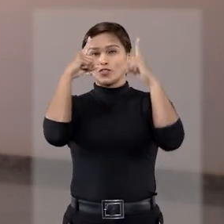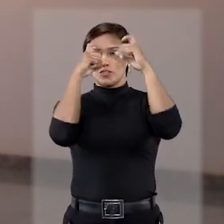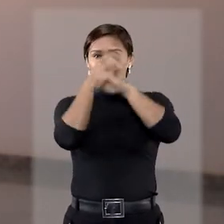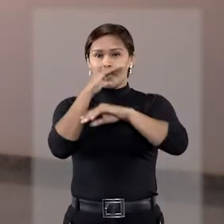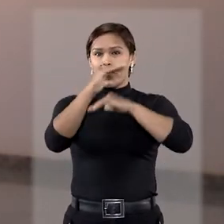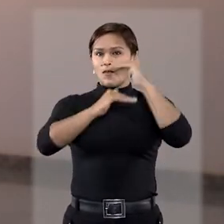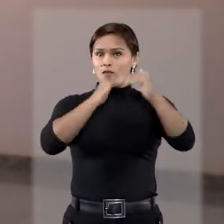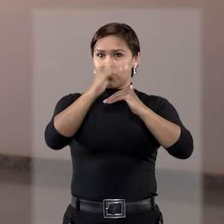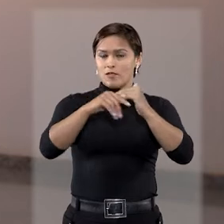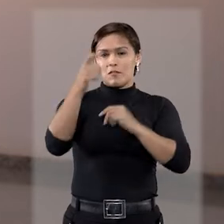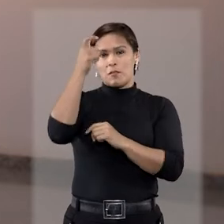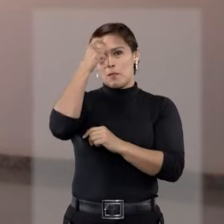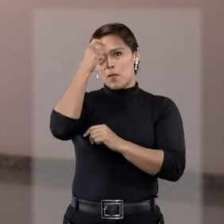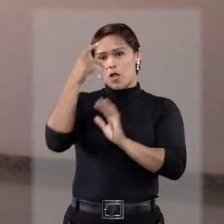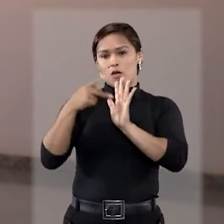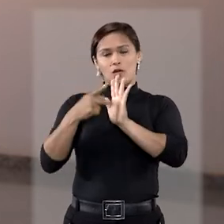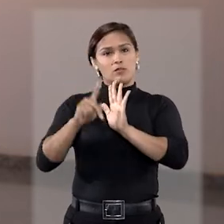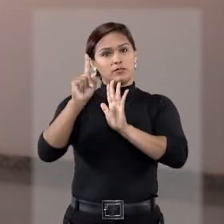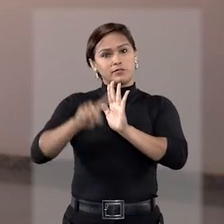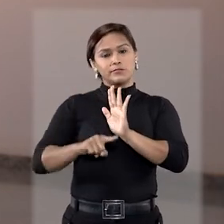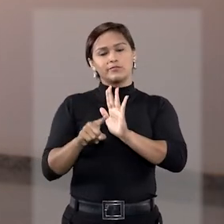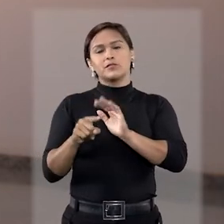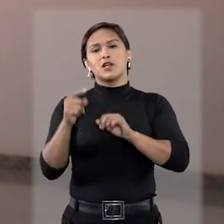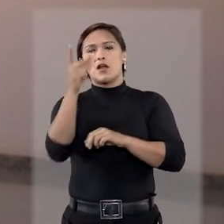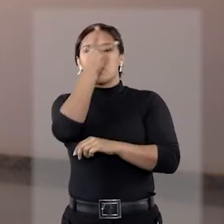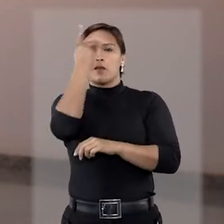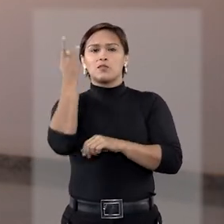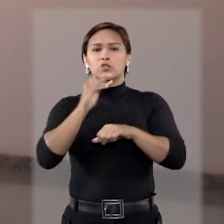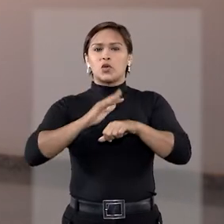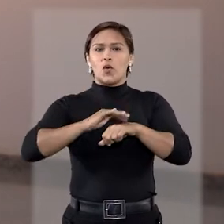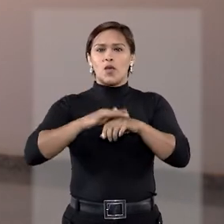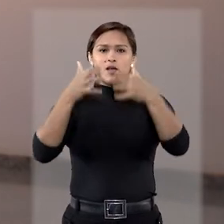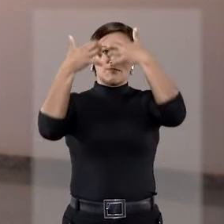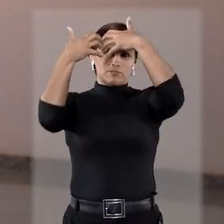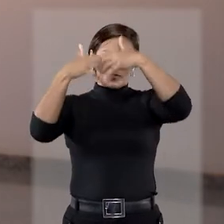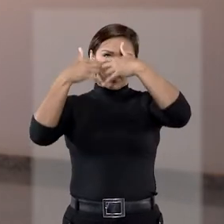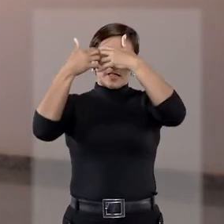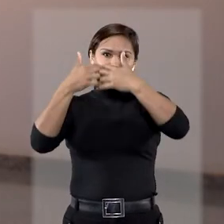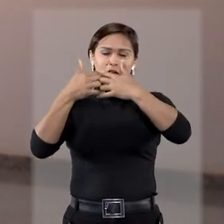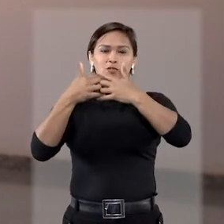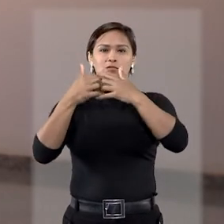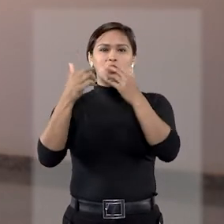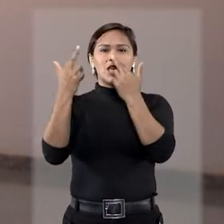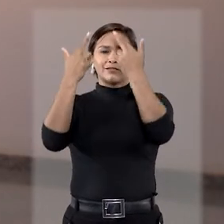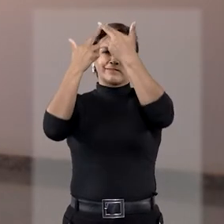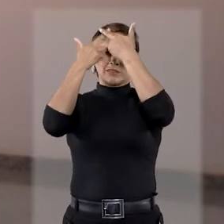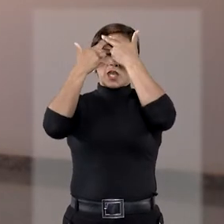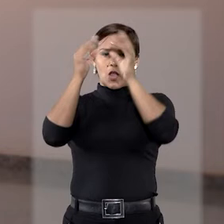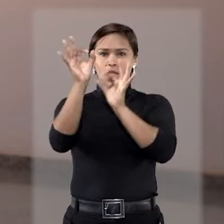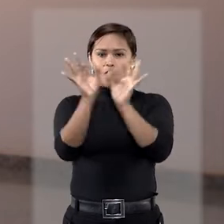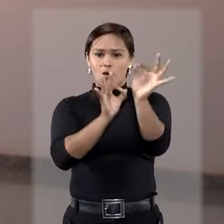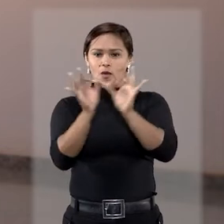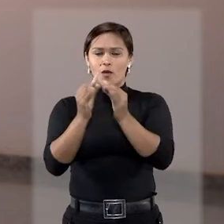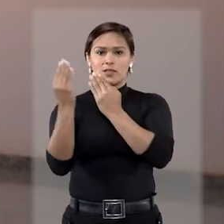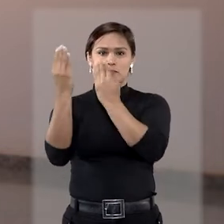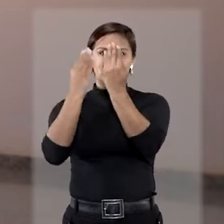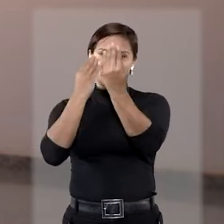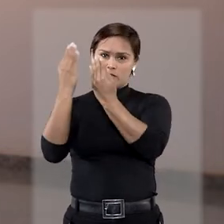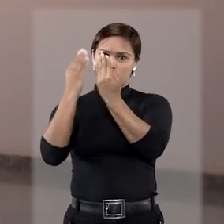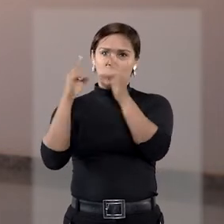no desenvolvimento intelectual. Já uma pessoa com doença mental tem transtornos de ordem